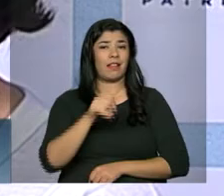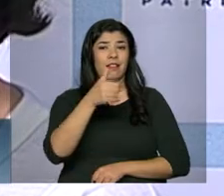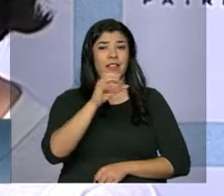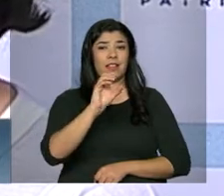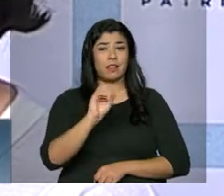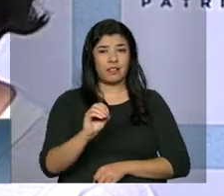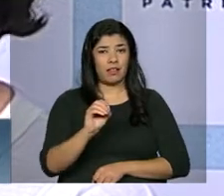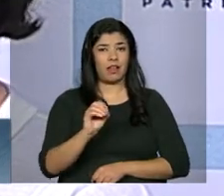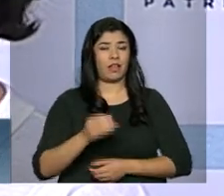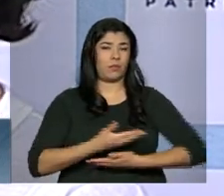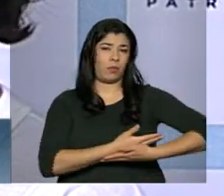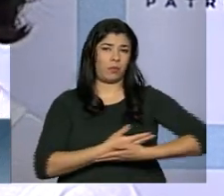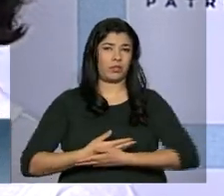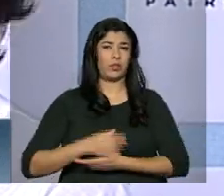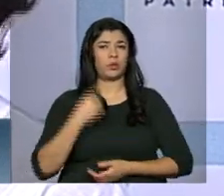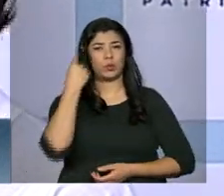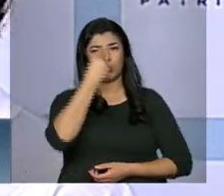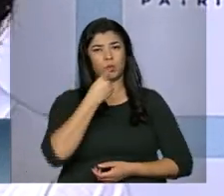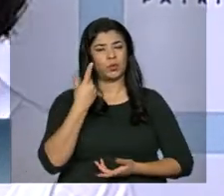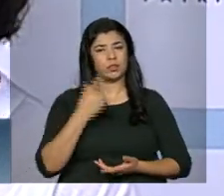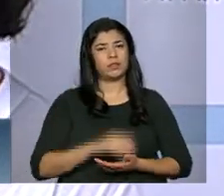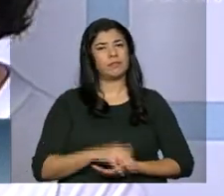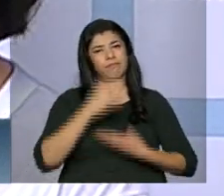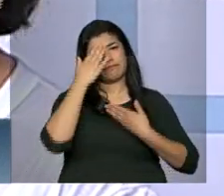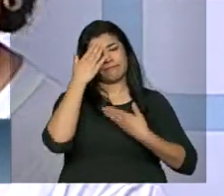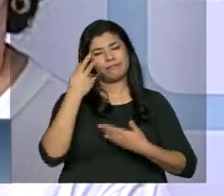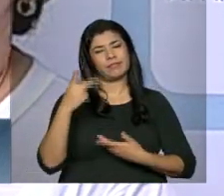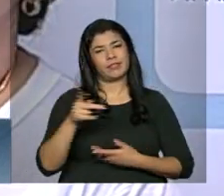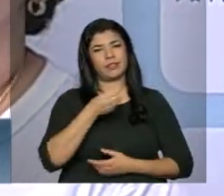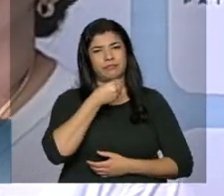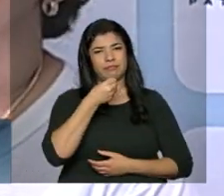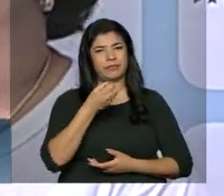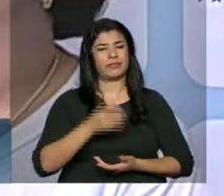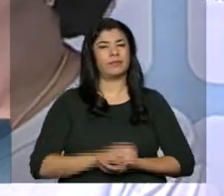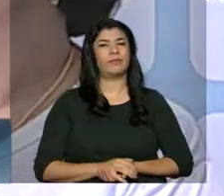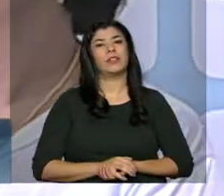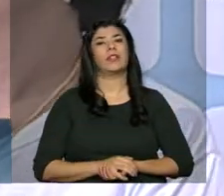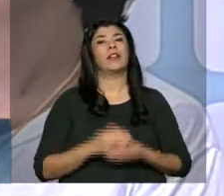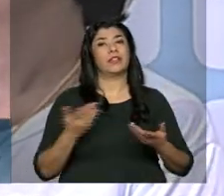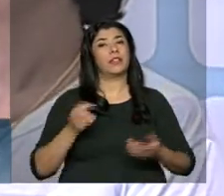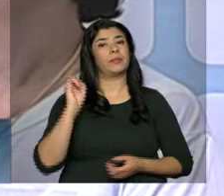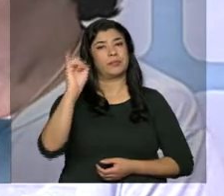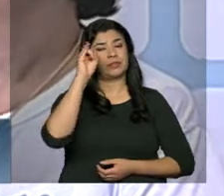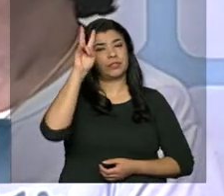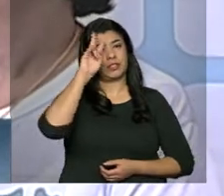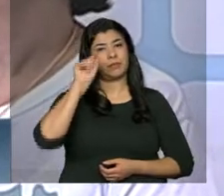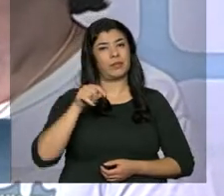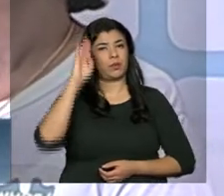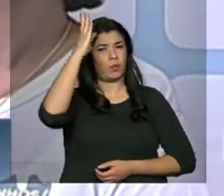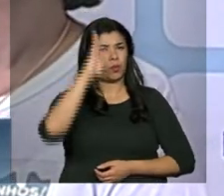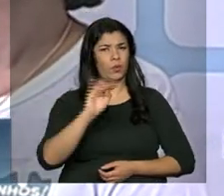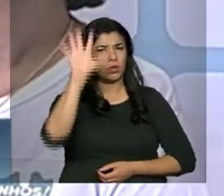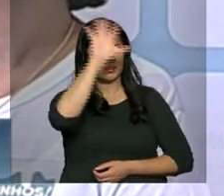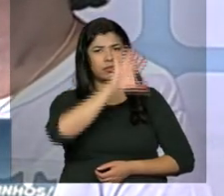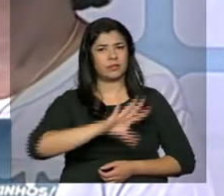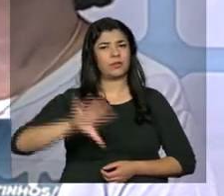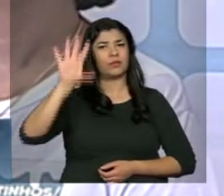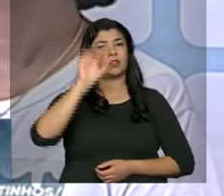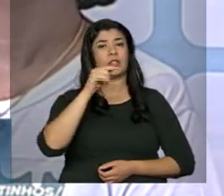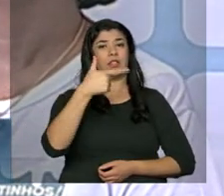em um horário. Então é muito importante esse ato, né? Muito obrigada pela entrevista. Bom, vale lembrar que no Brasil inteiro são